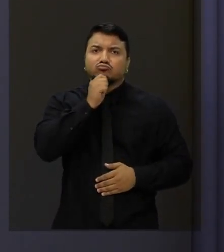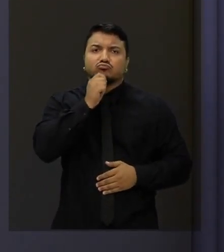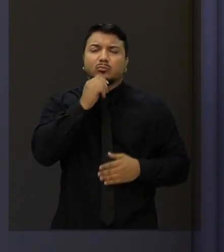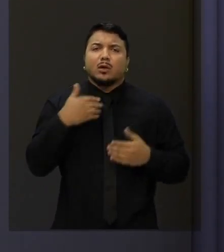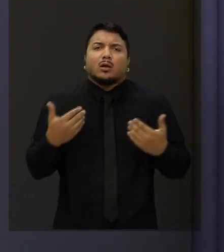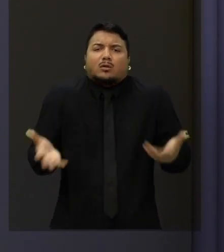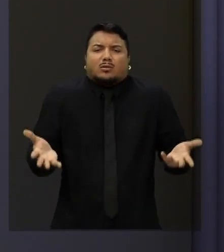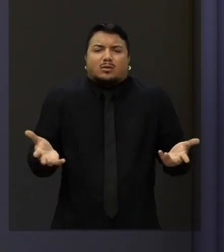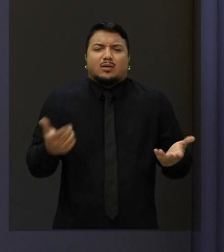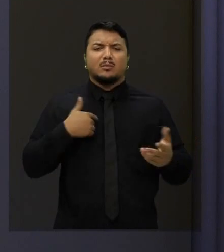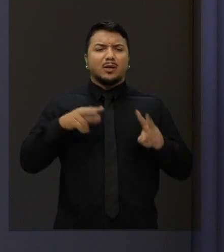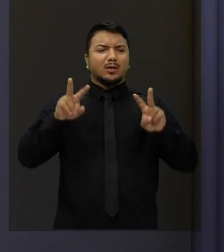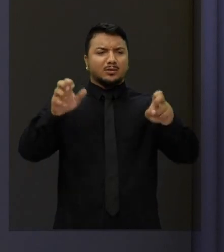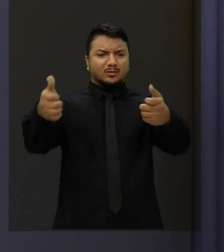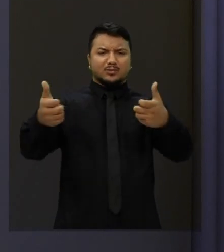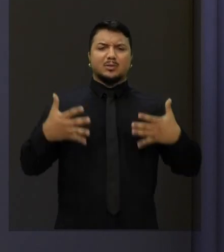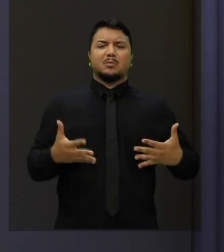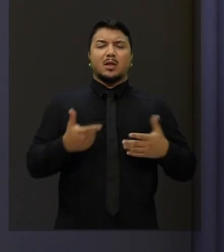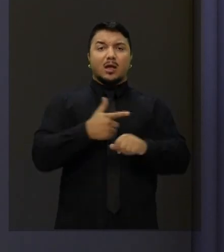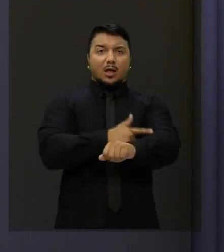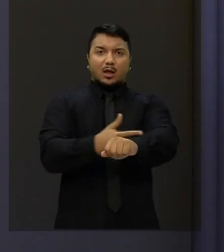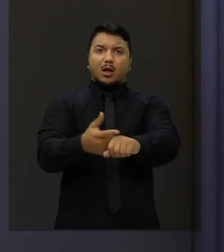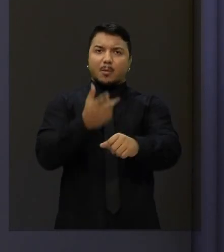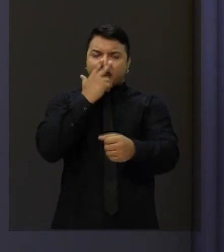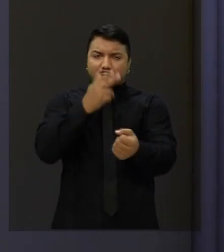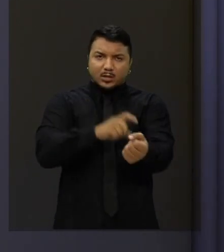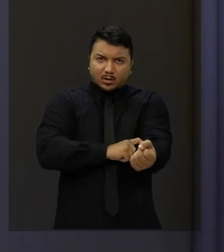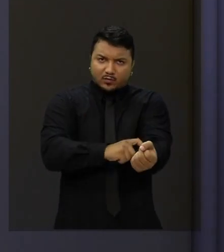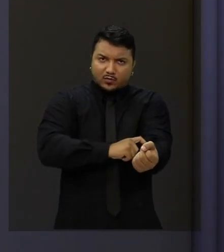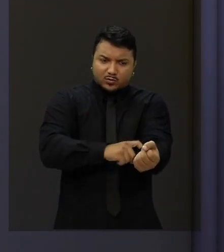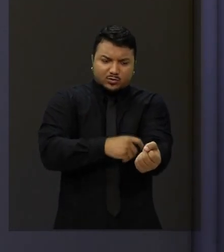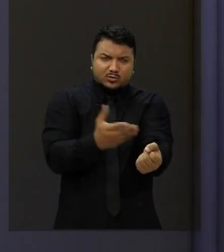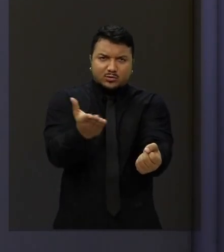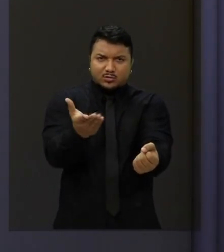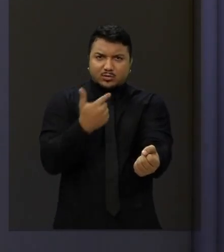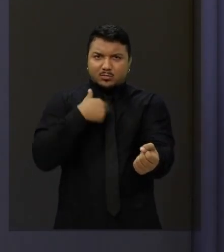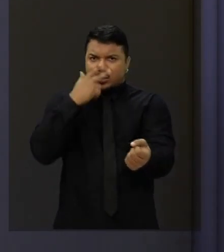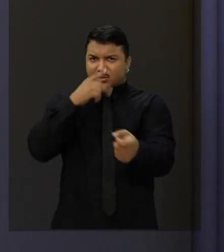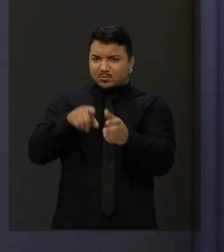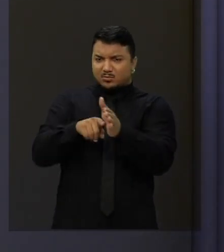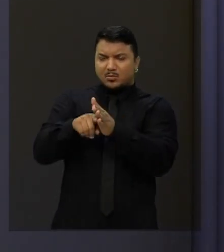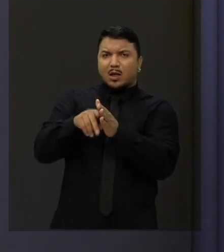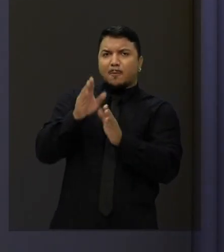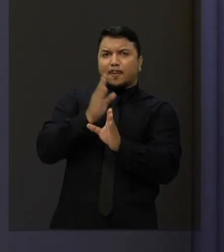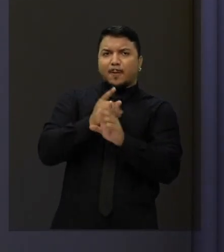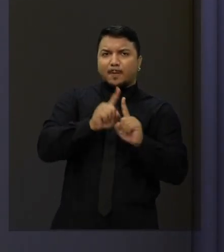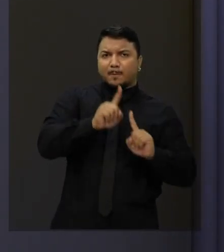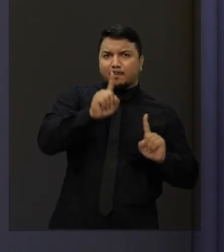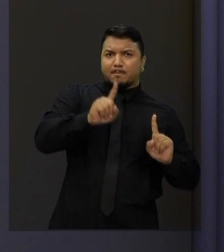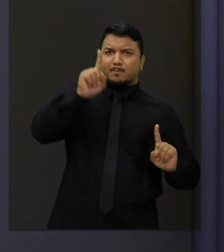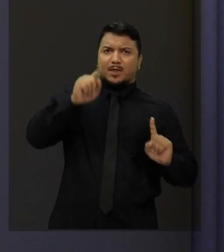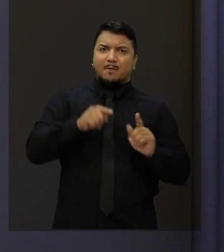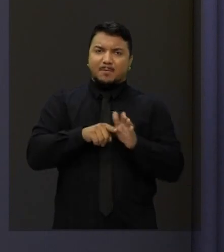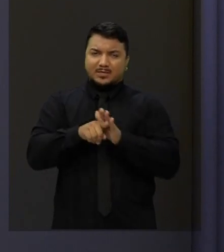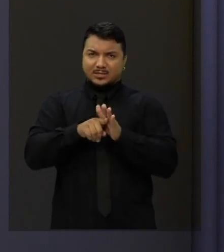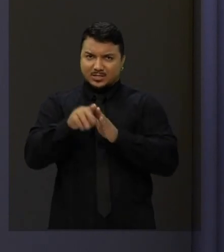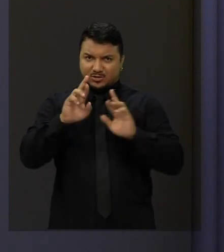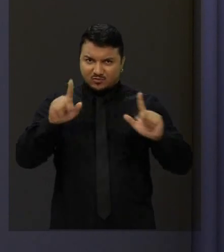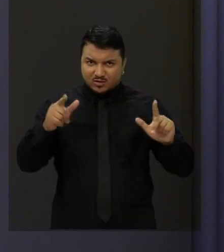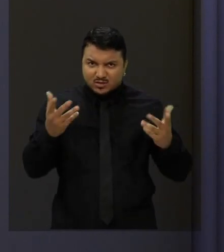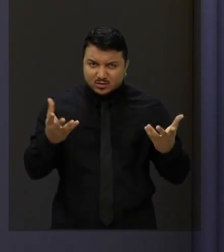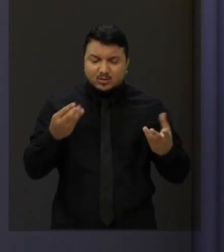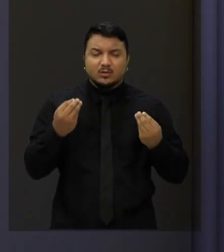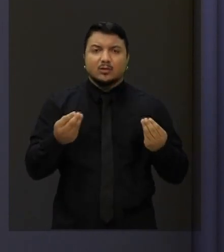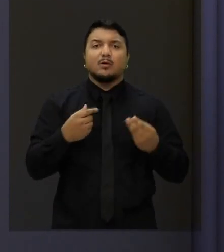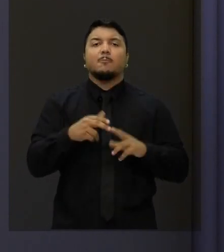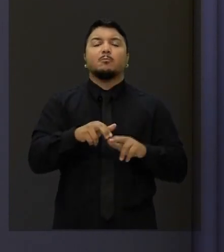Ele pede calma, acho que a tem usar calma para ele, parece que muito nervoso com o nosso crescimento na pesquisa. Olha, nós precisamos garantir que você